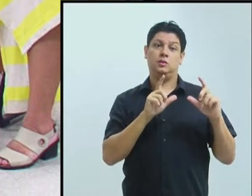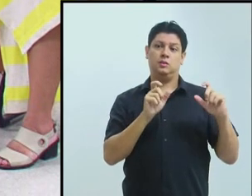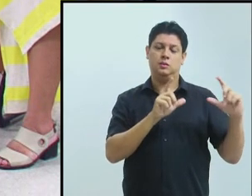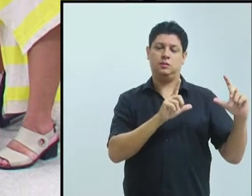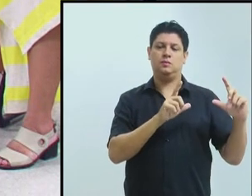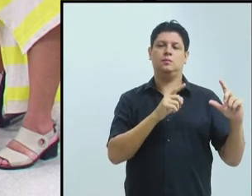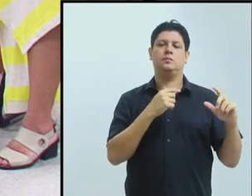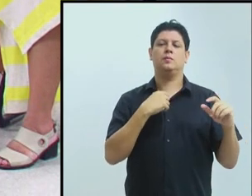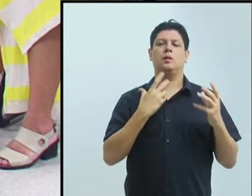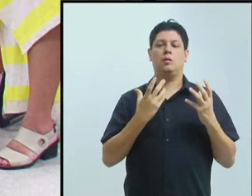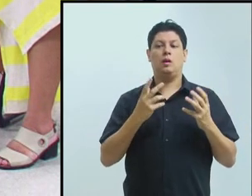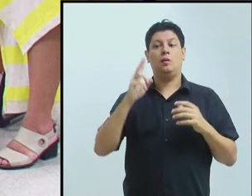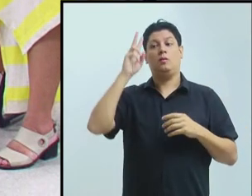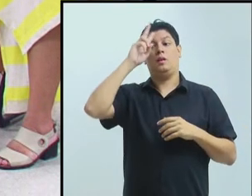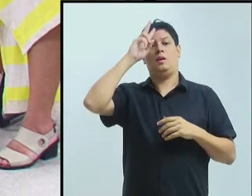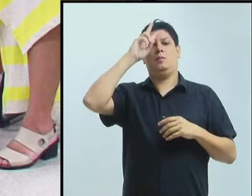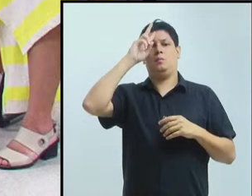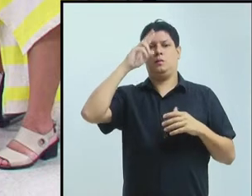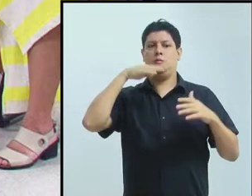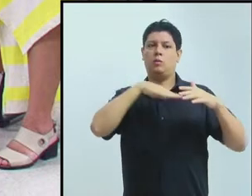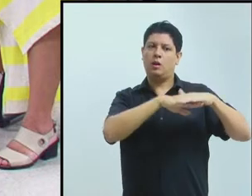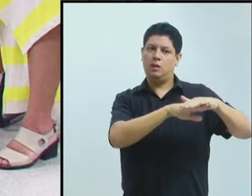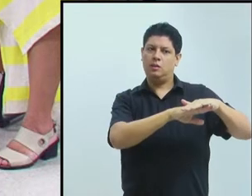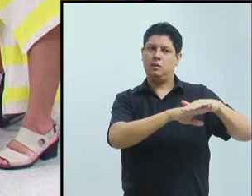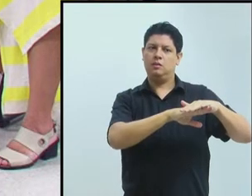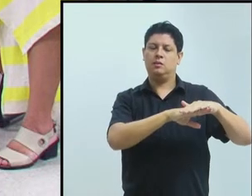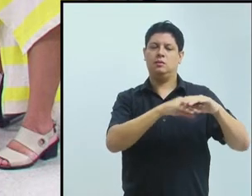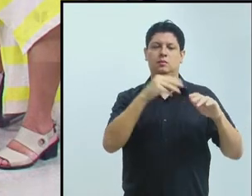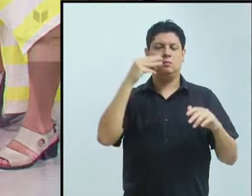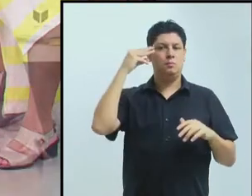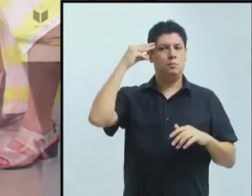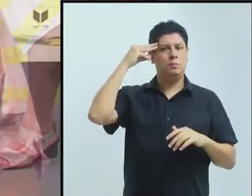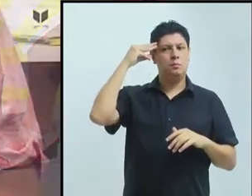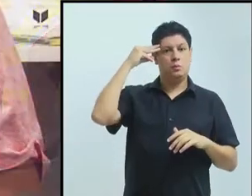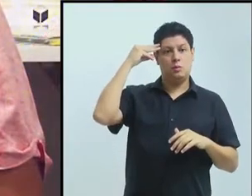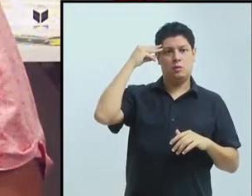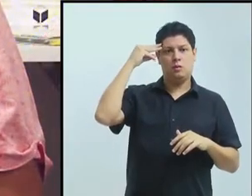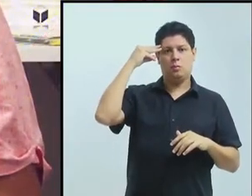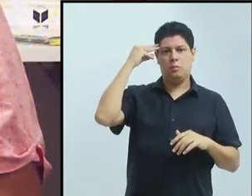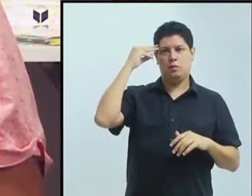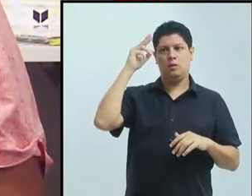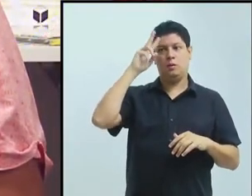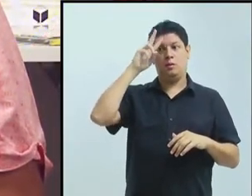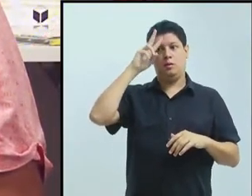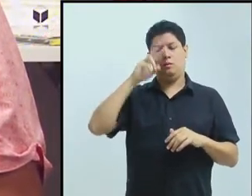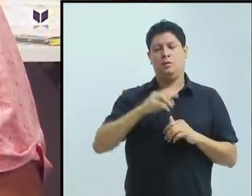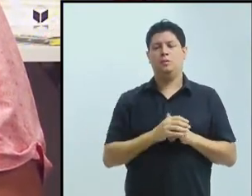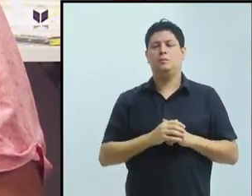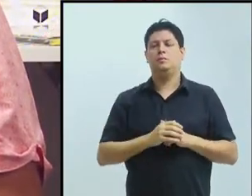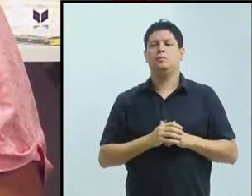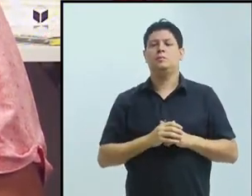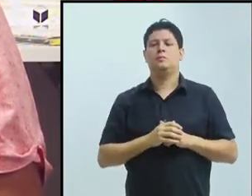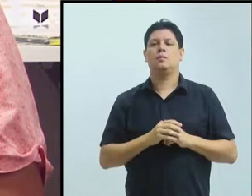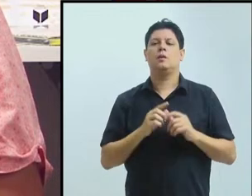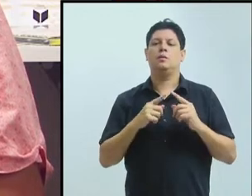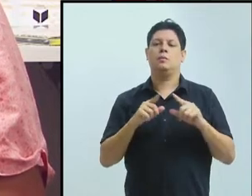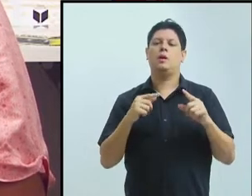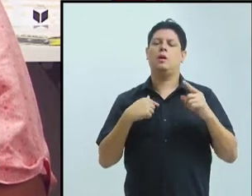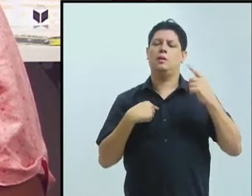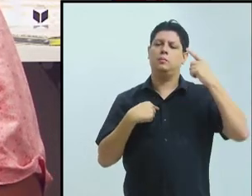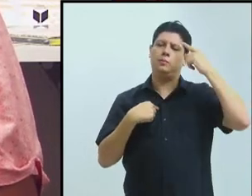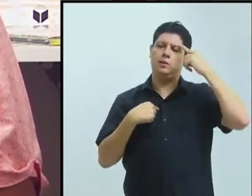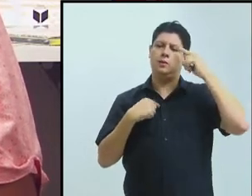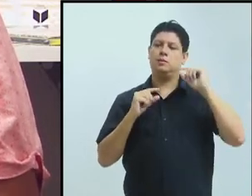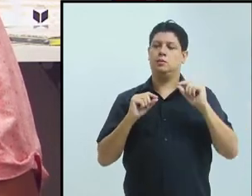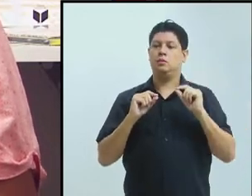disso está um pouco no fato de que... Eu acho que, do ponto de vista das políticas e da forma como a instituição vai